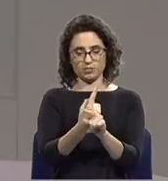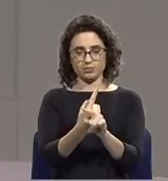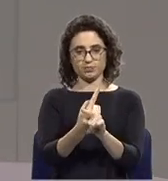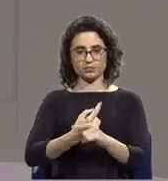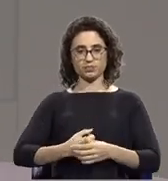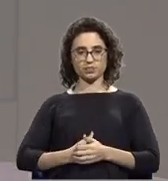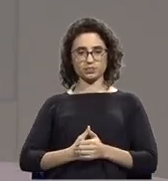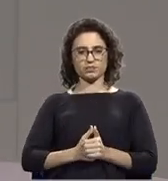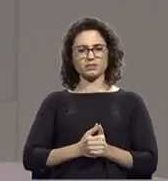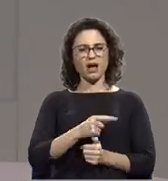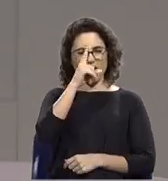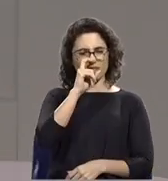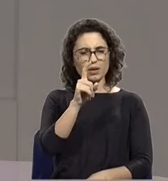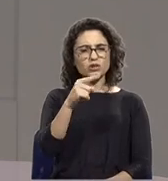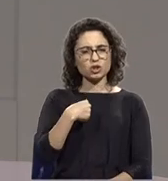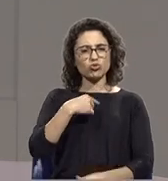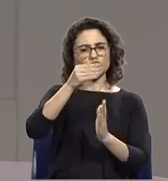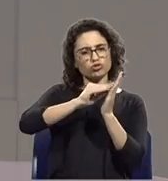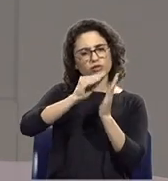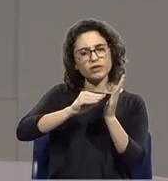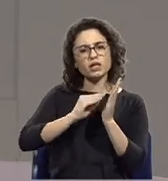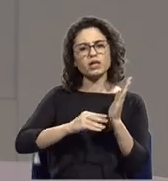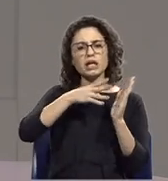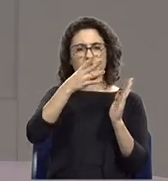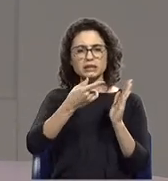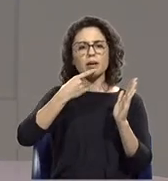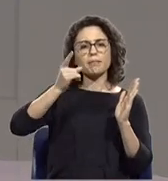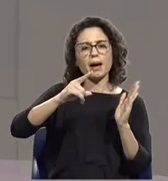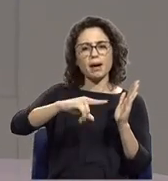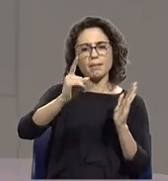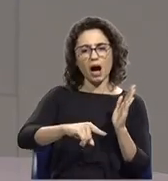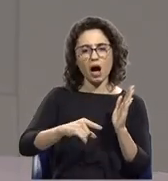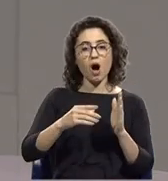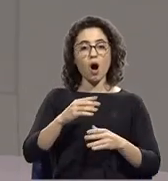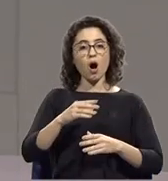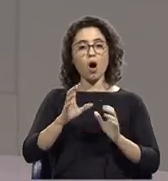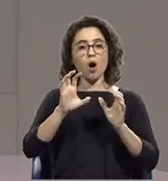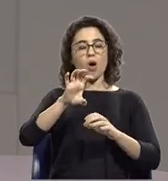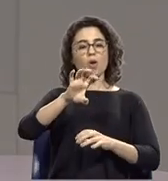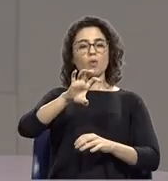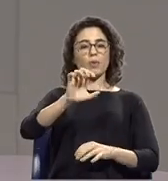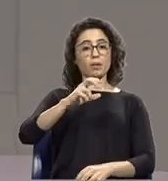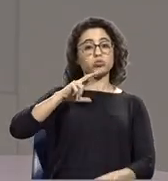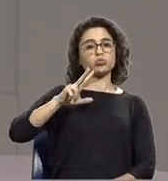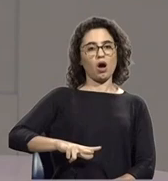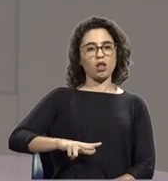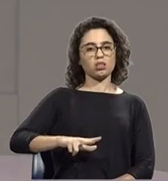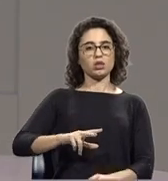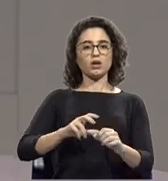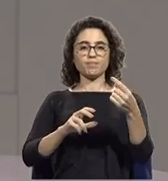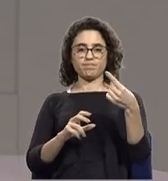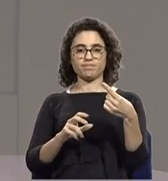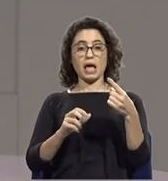Lembra-se de eu escrever e dizer muitas vezes que a nação portuguesa tem três pilares. A Igreja Católica,